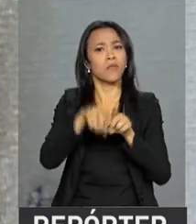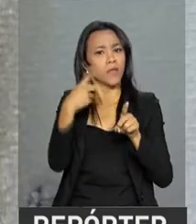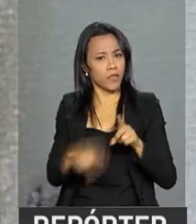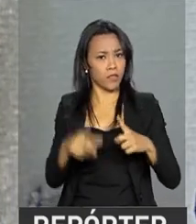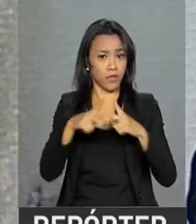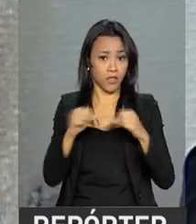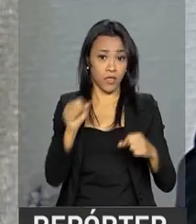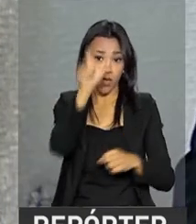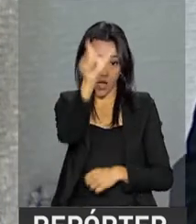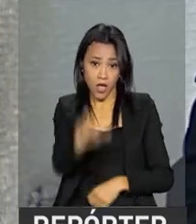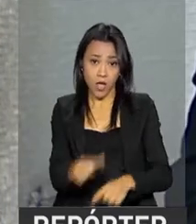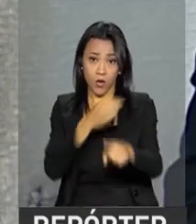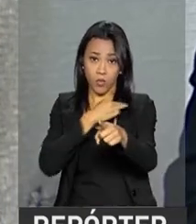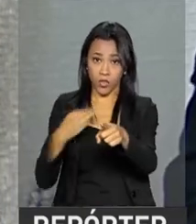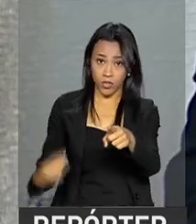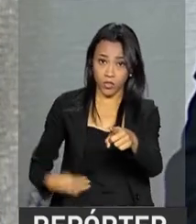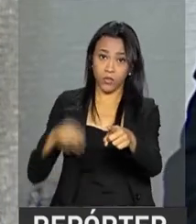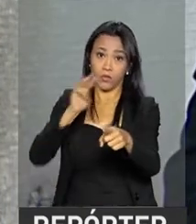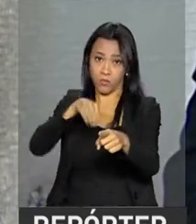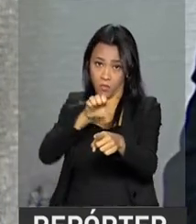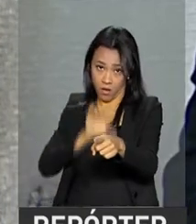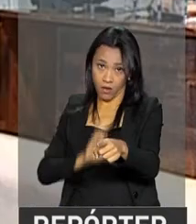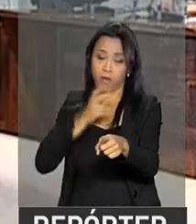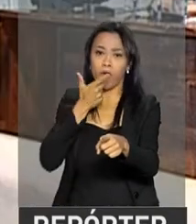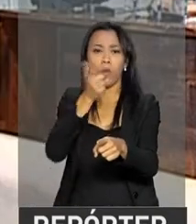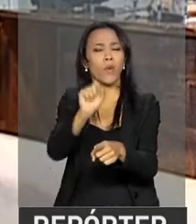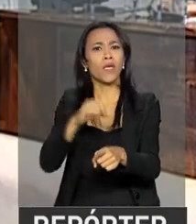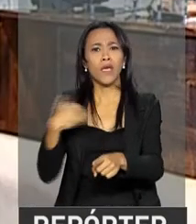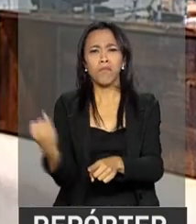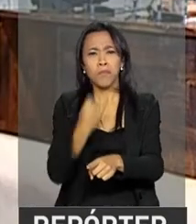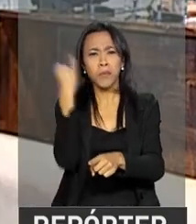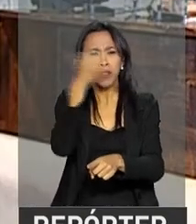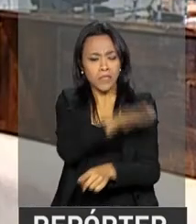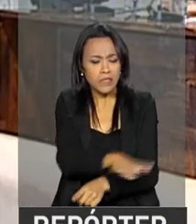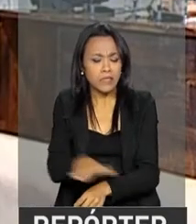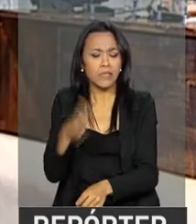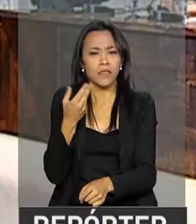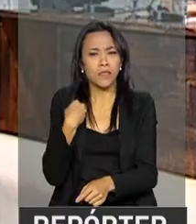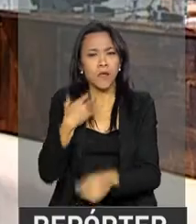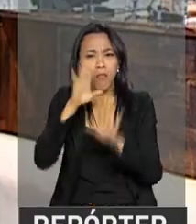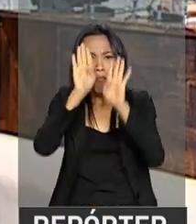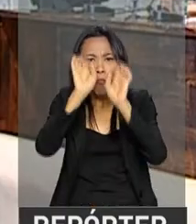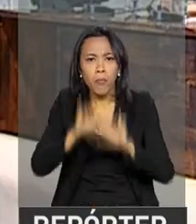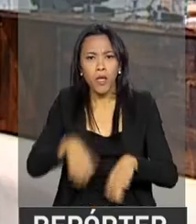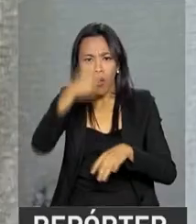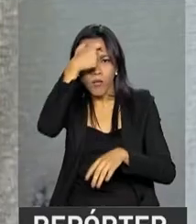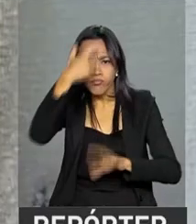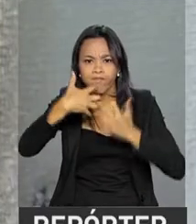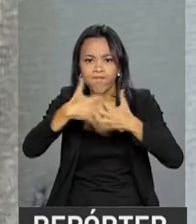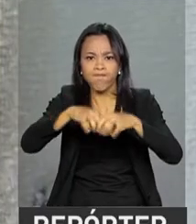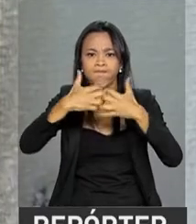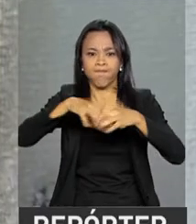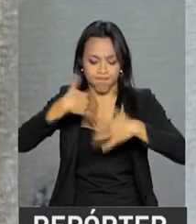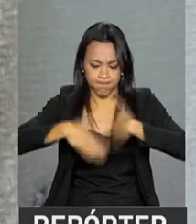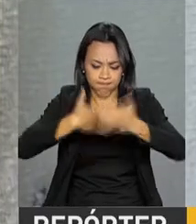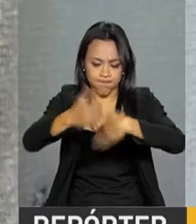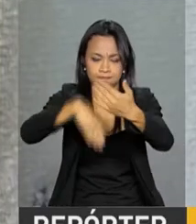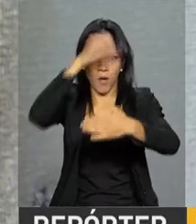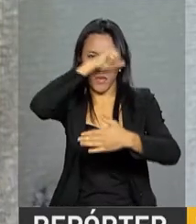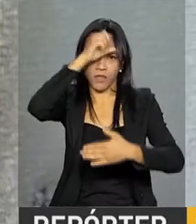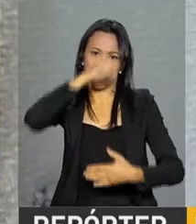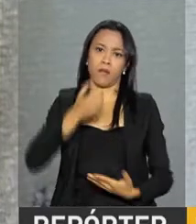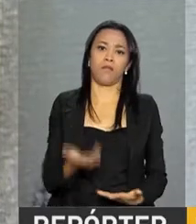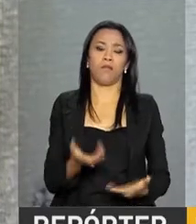Mendonça Filho, a atenção à primeira infância é essencial para garantir um bom desenvolvimento educacional. Quando eu me